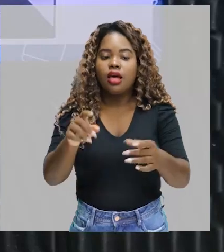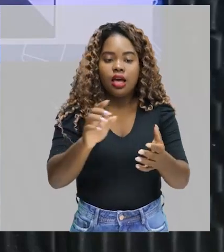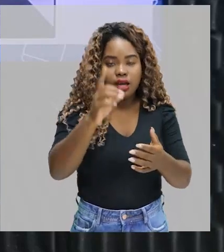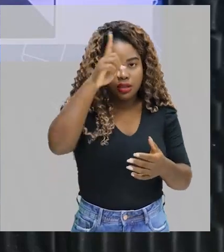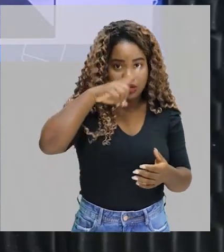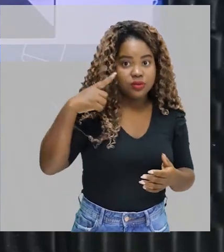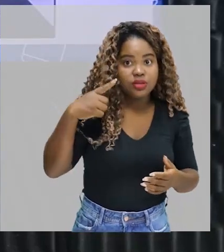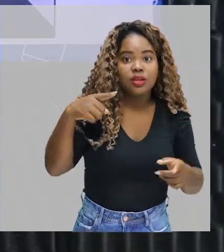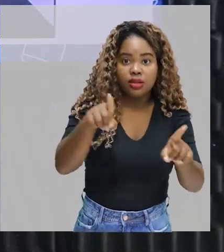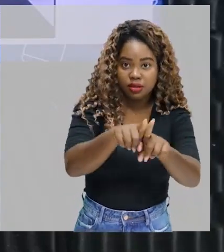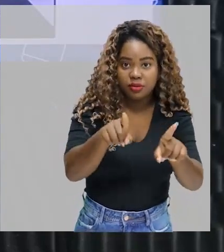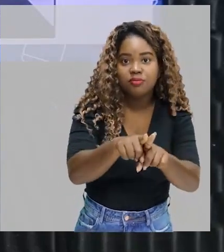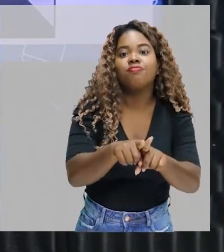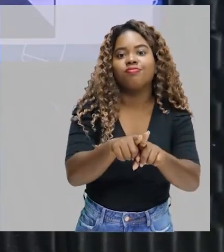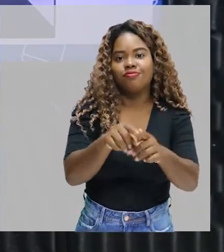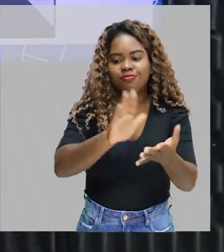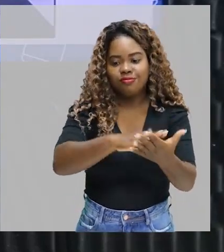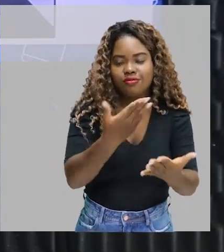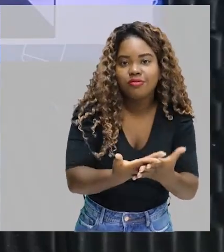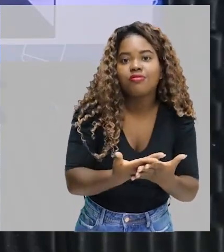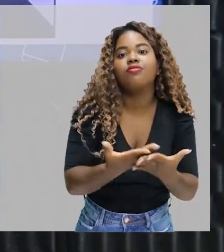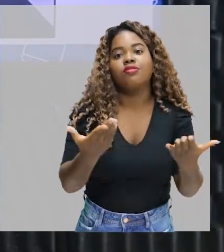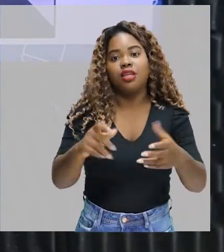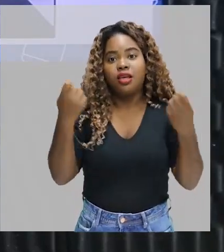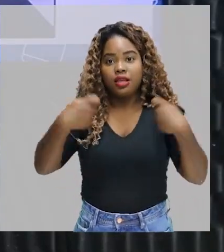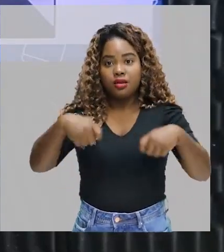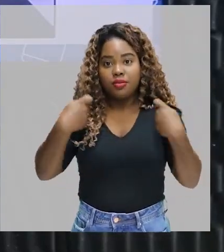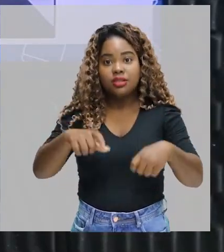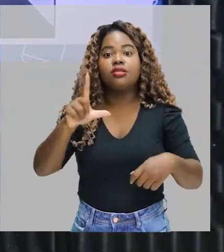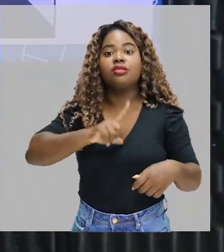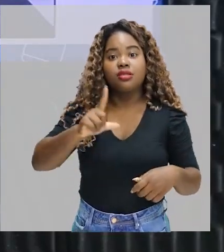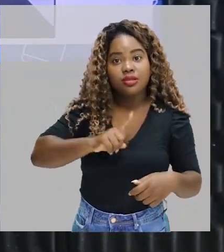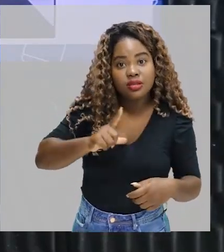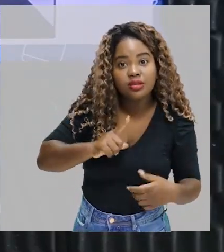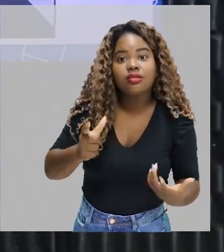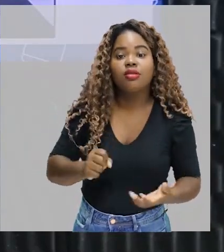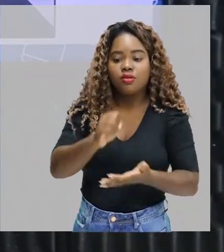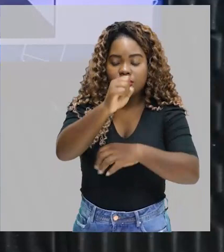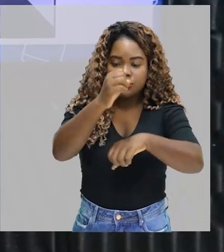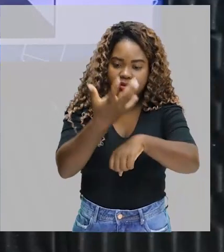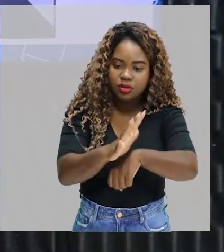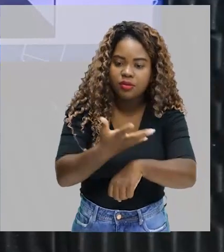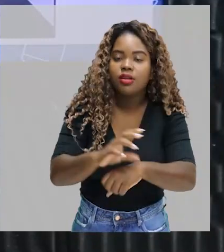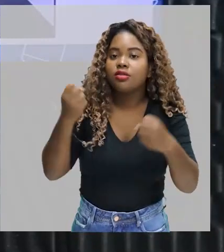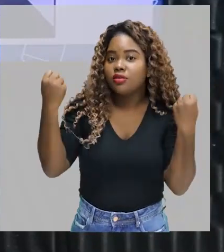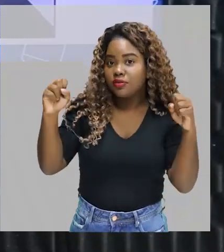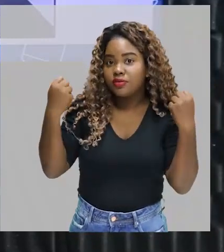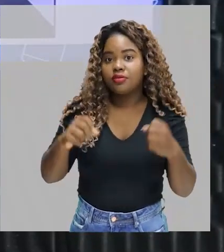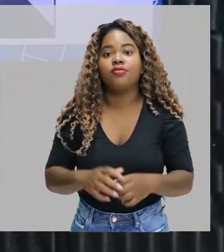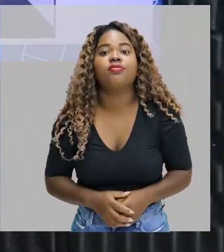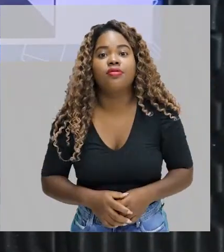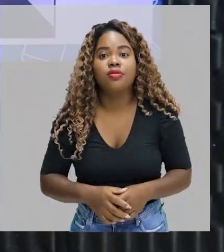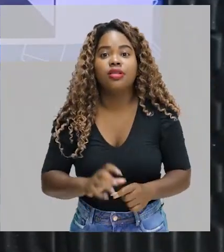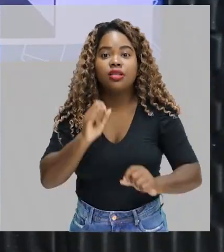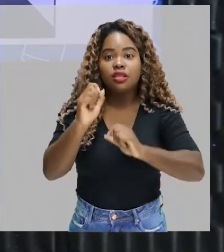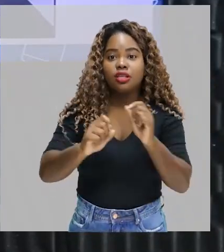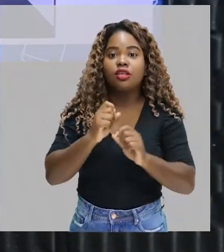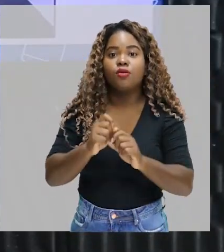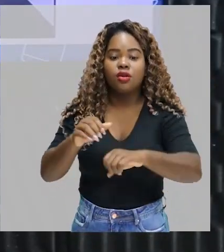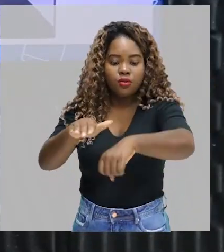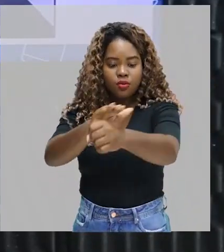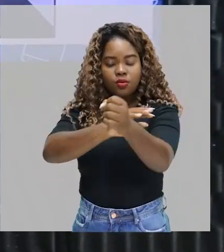a sua profissão. Ela necessita ter a sua capacidade física trabalhada. No caso ali, a resistência muscular